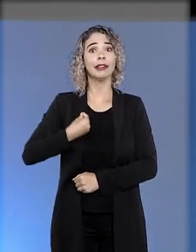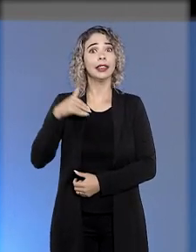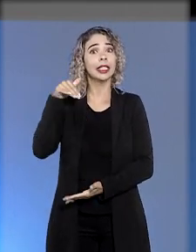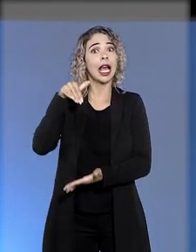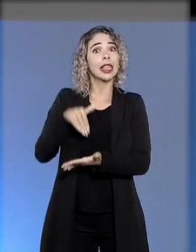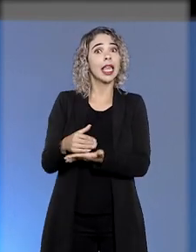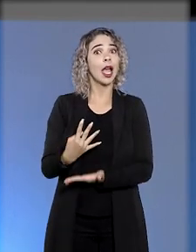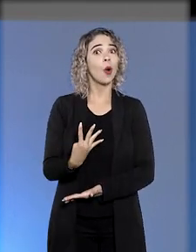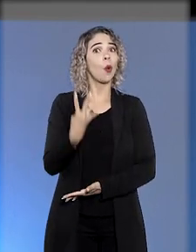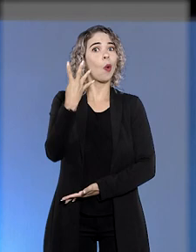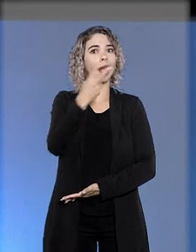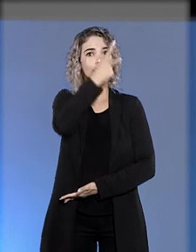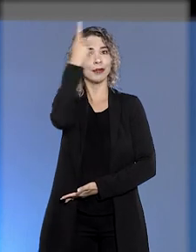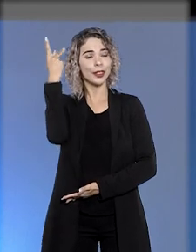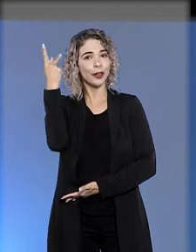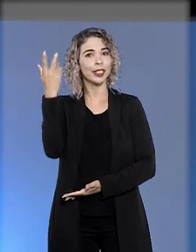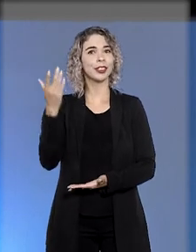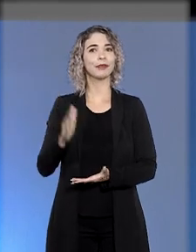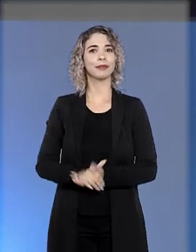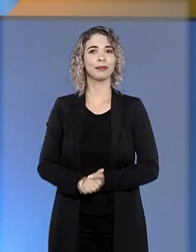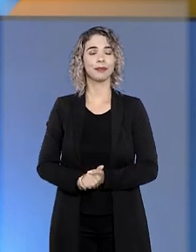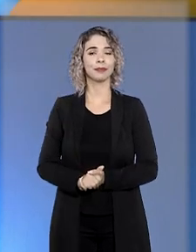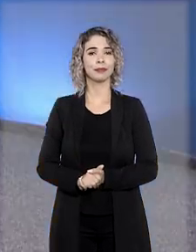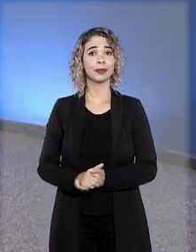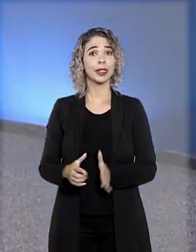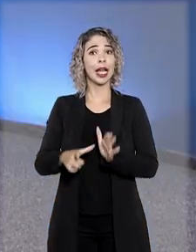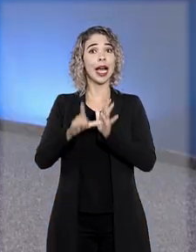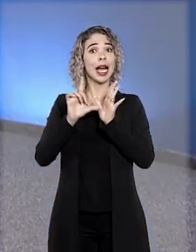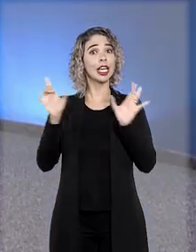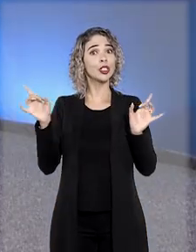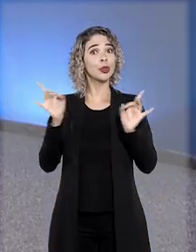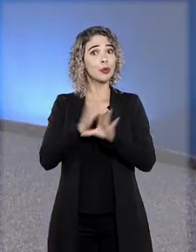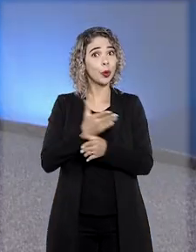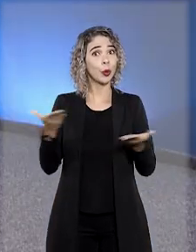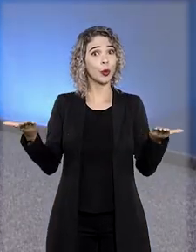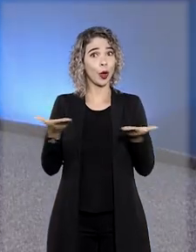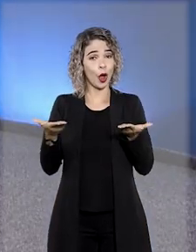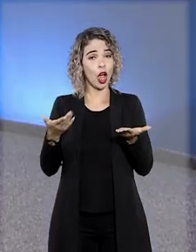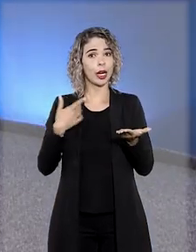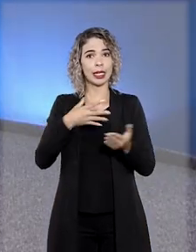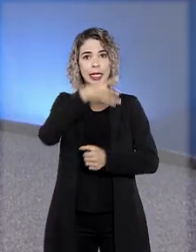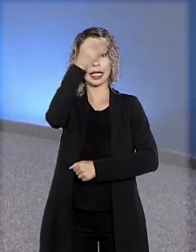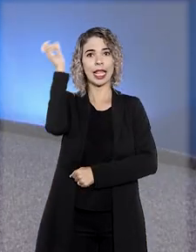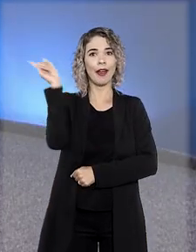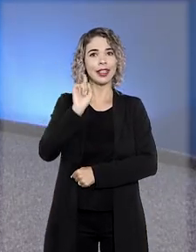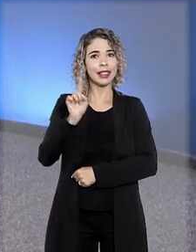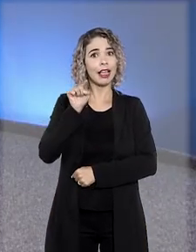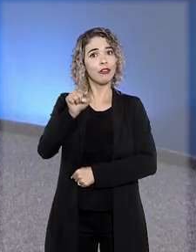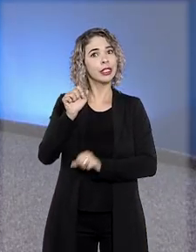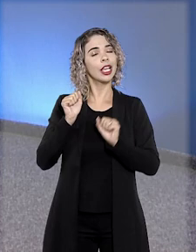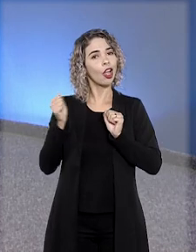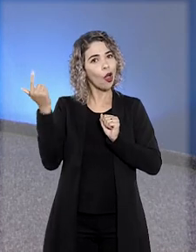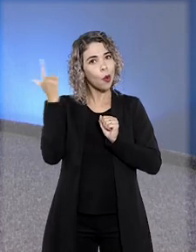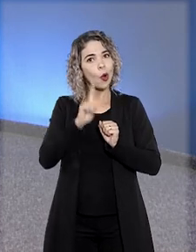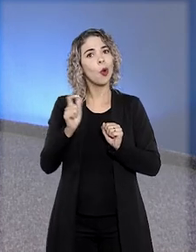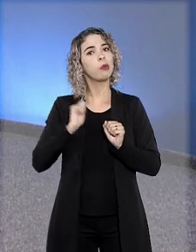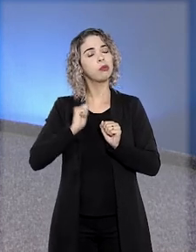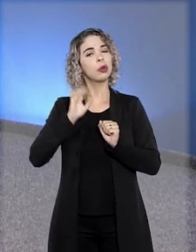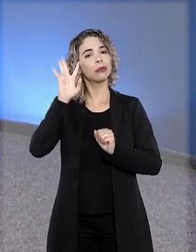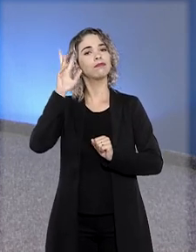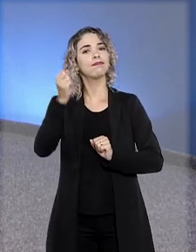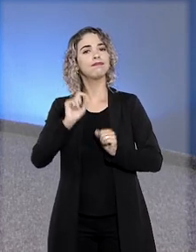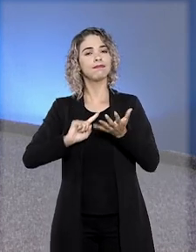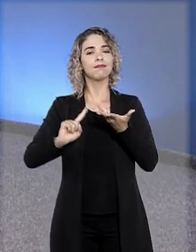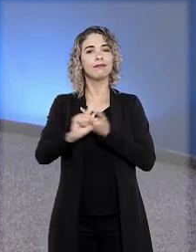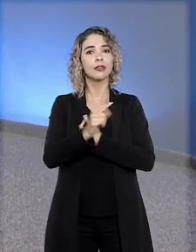a vida de até 4 pessoas. E antes de encerrar o programa, não esqueça que você pode acompanhar